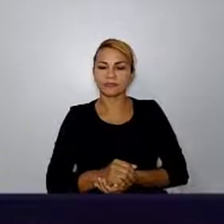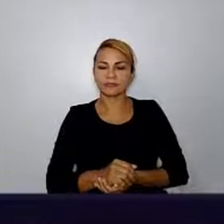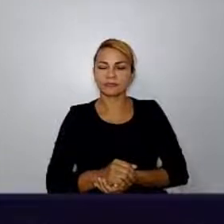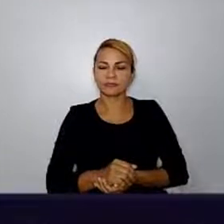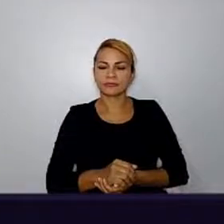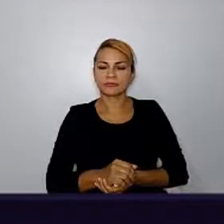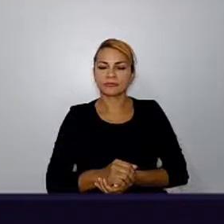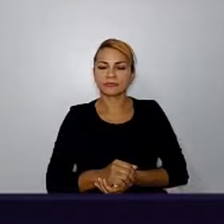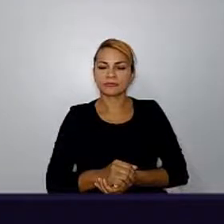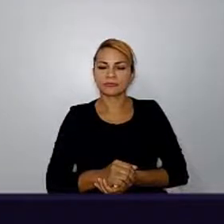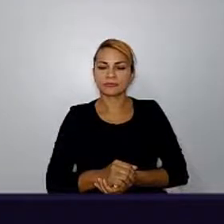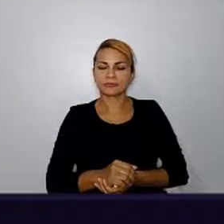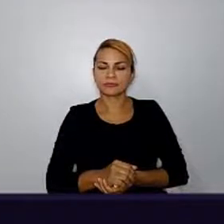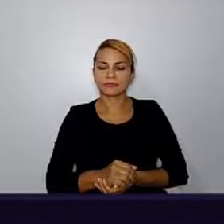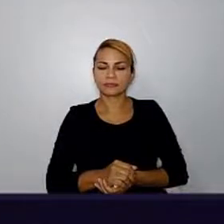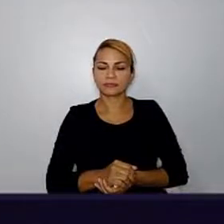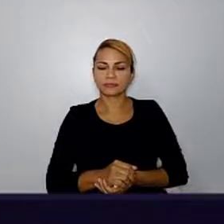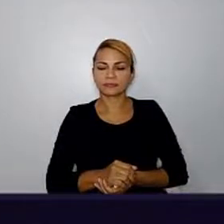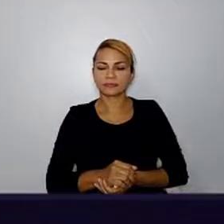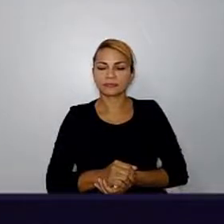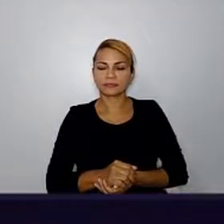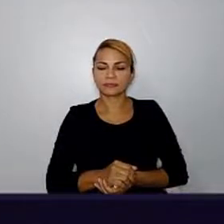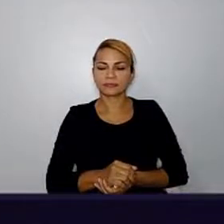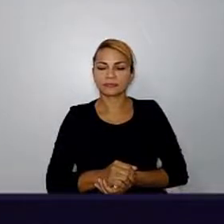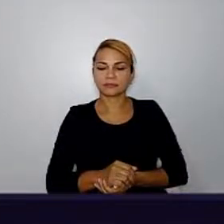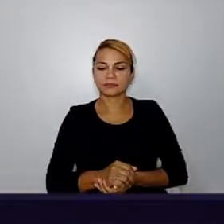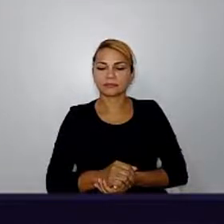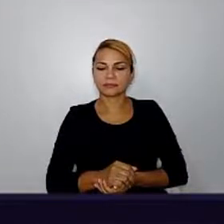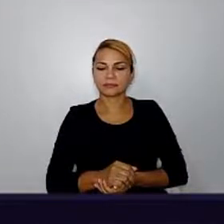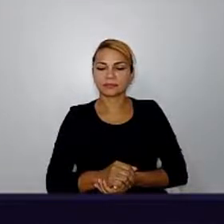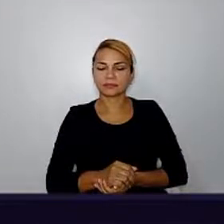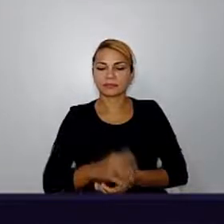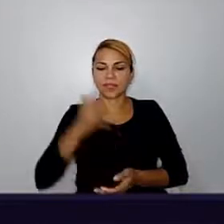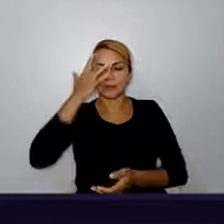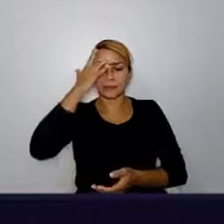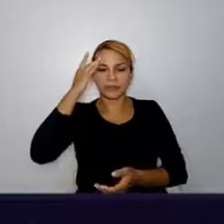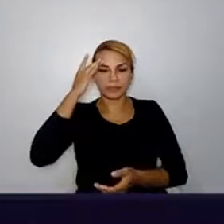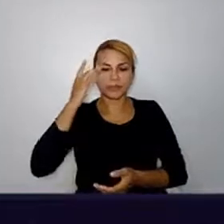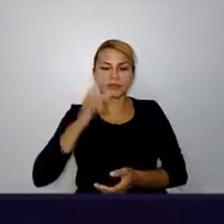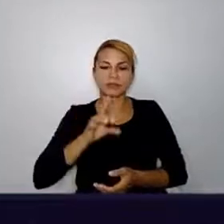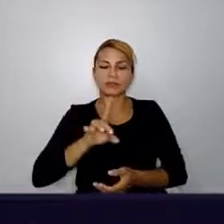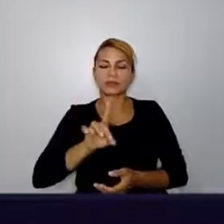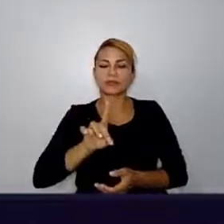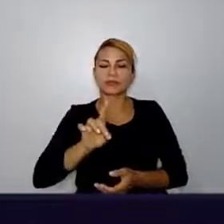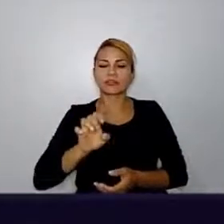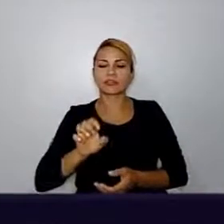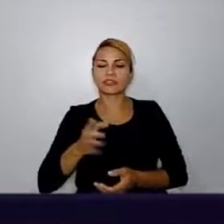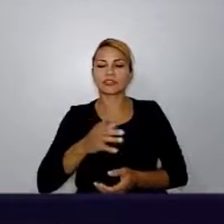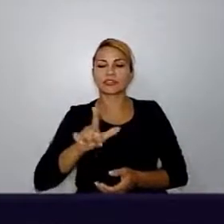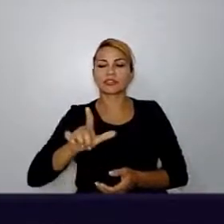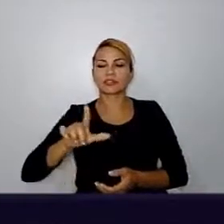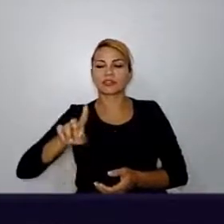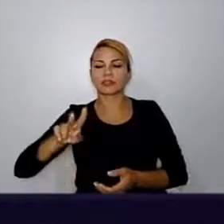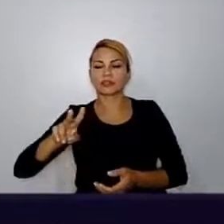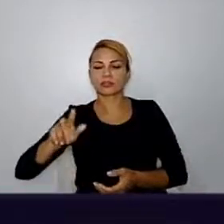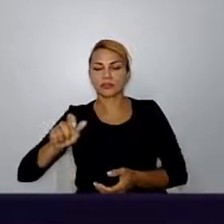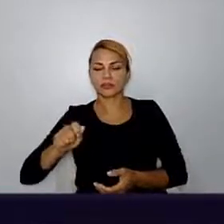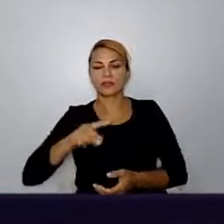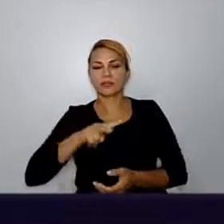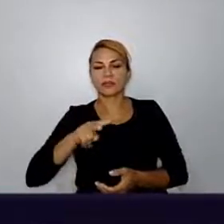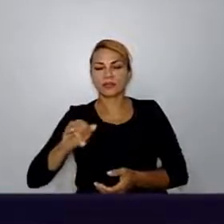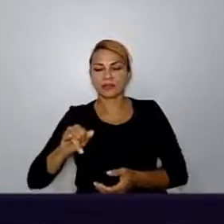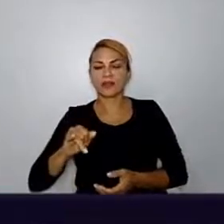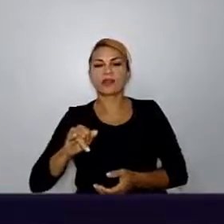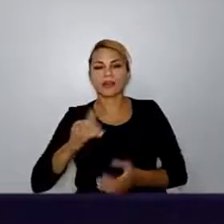A Dilua, a pessoa Dilua aqui, está perguntando, falou que vai abrir uma empresa, inclusive, tá?